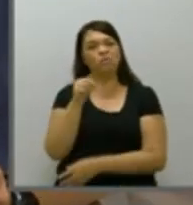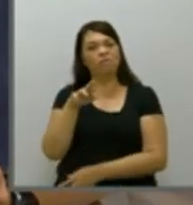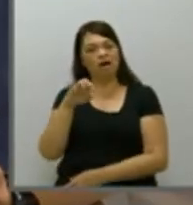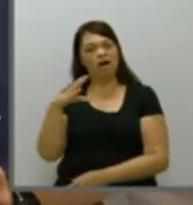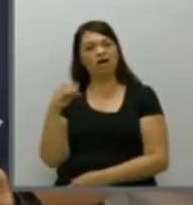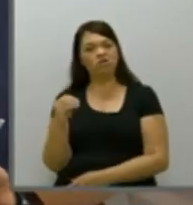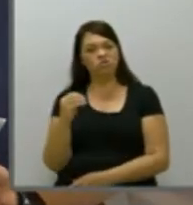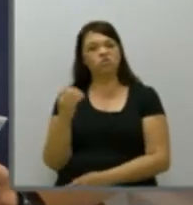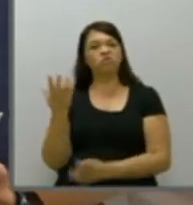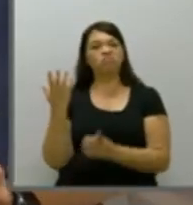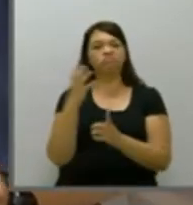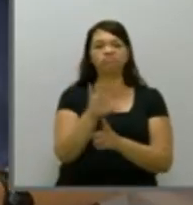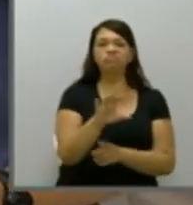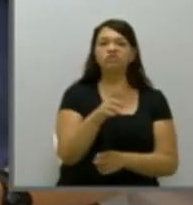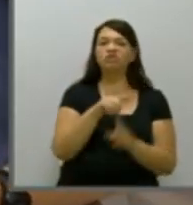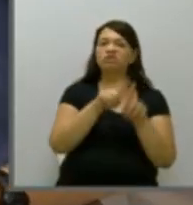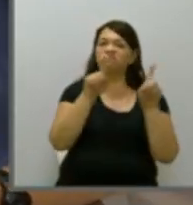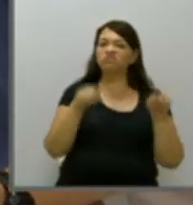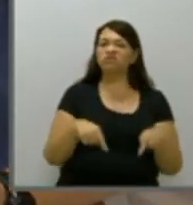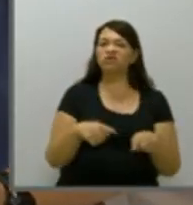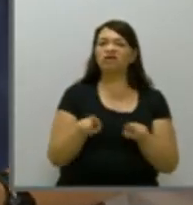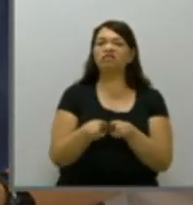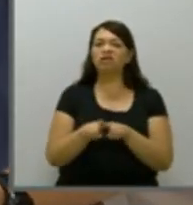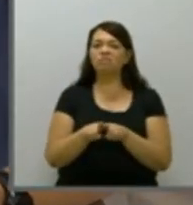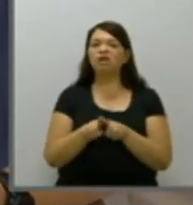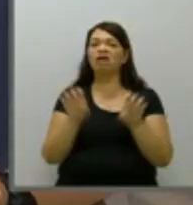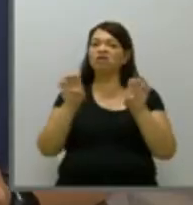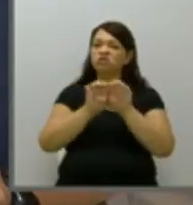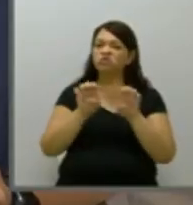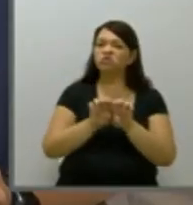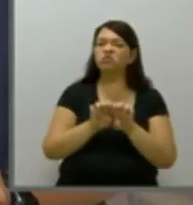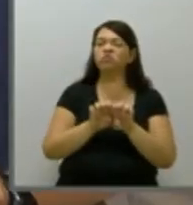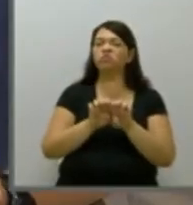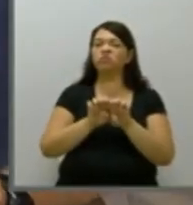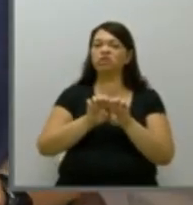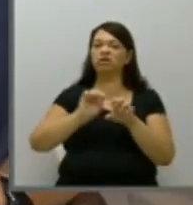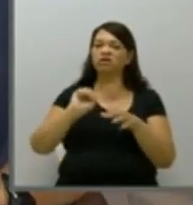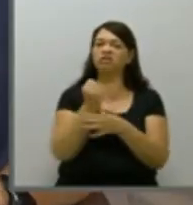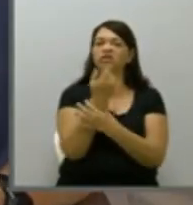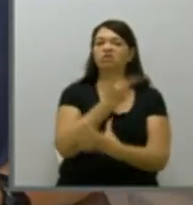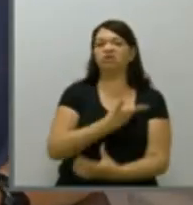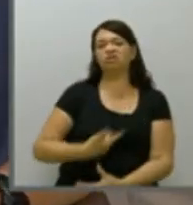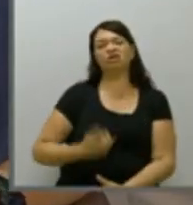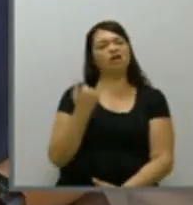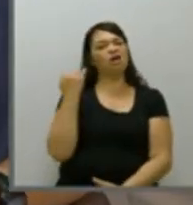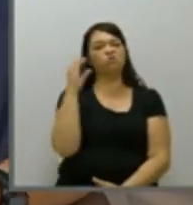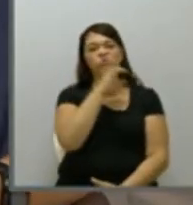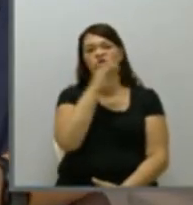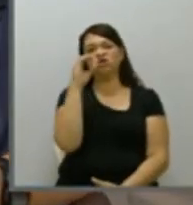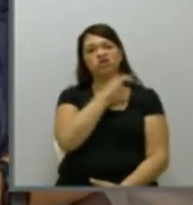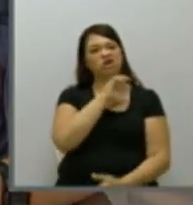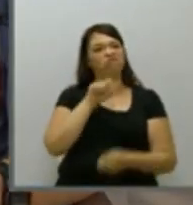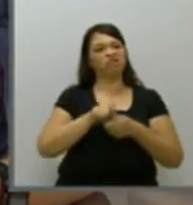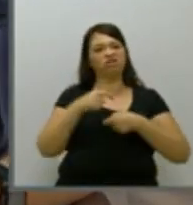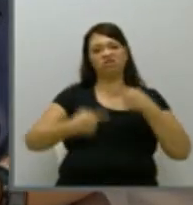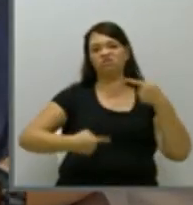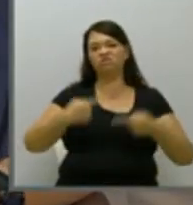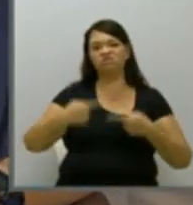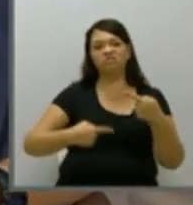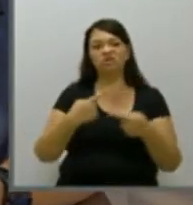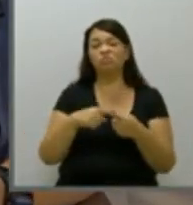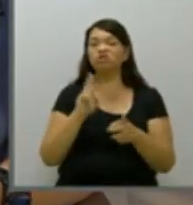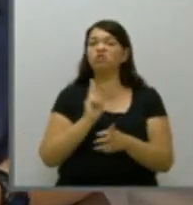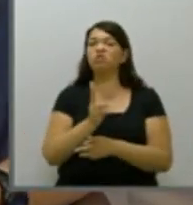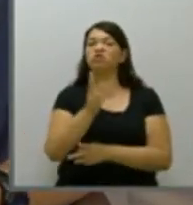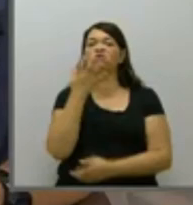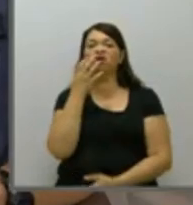servidores e a própria estrutura da segurança pública. É urgente que a gente faça essa rediscussão, porque se a gente continuar nessa lógica